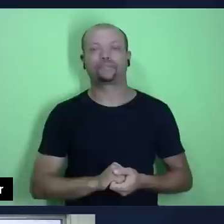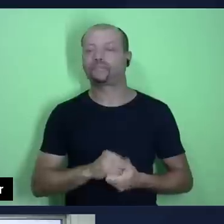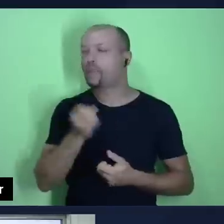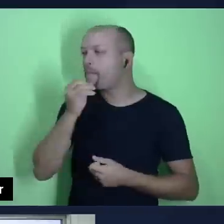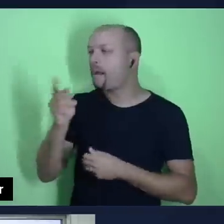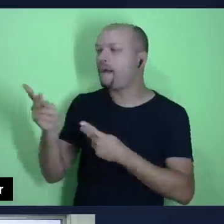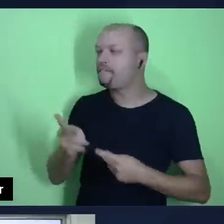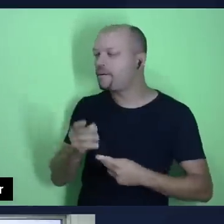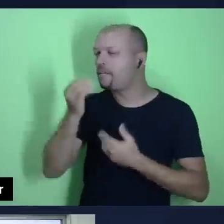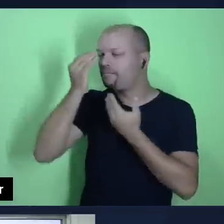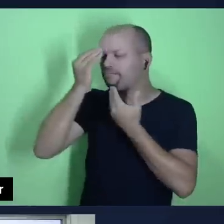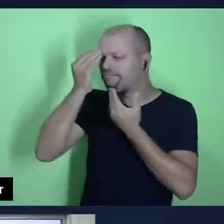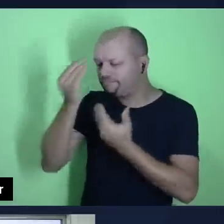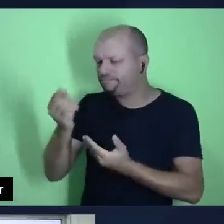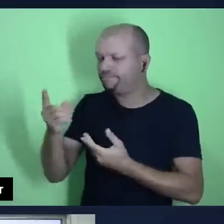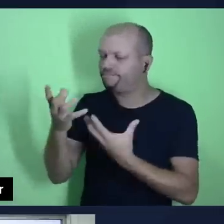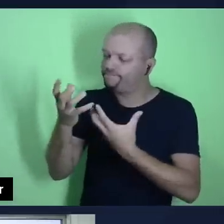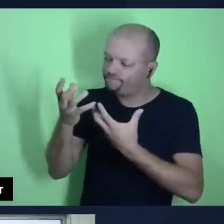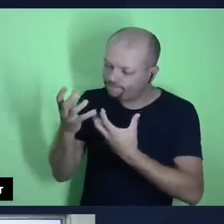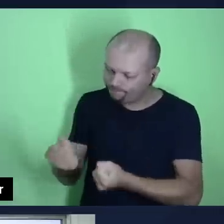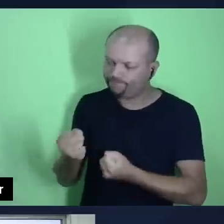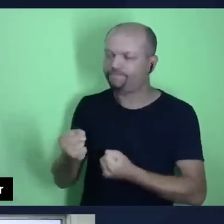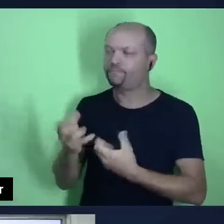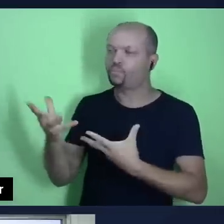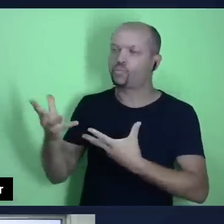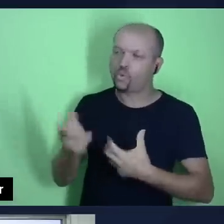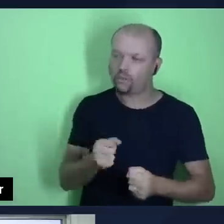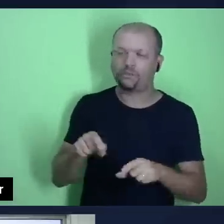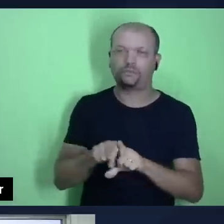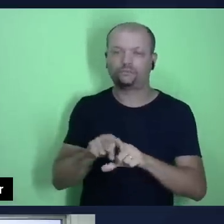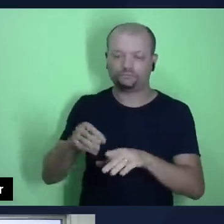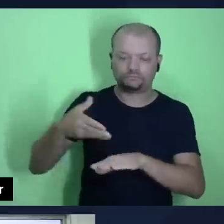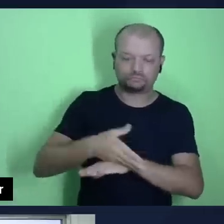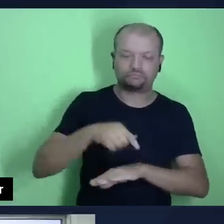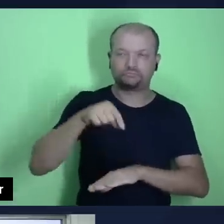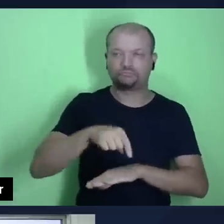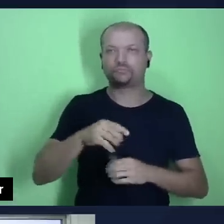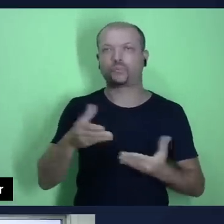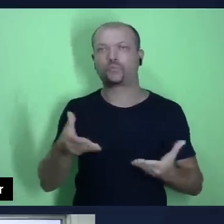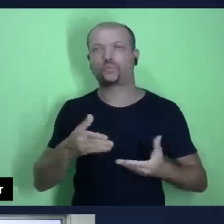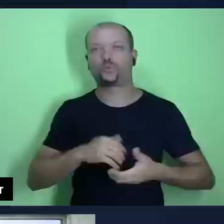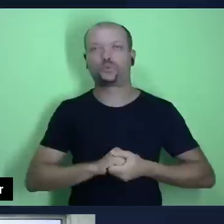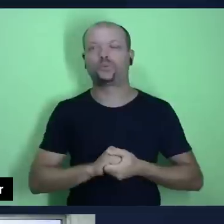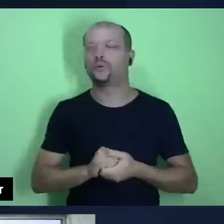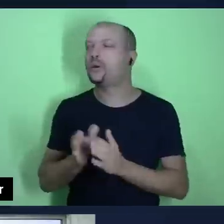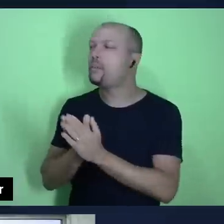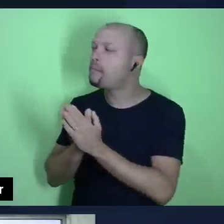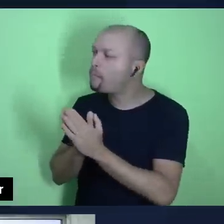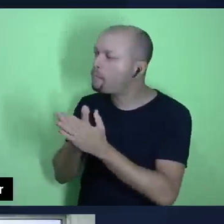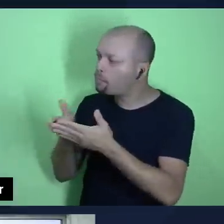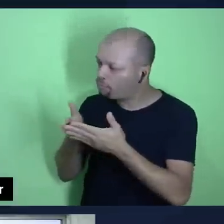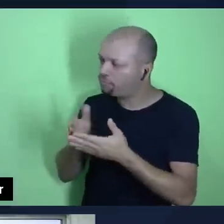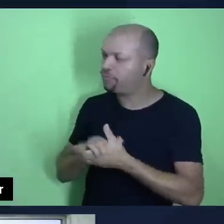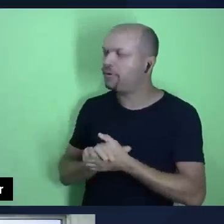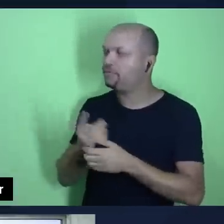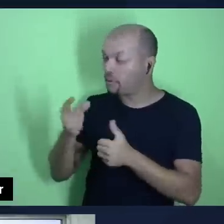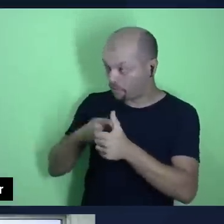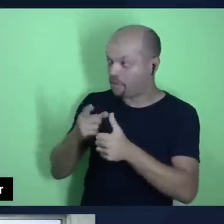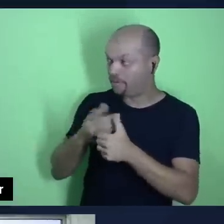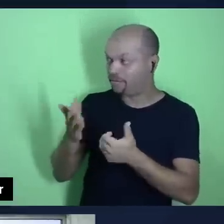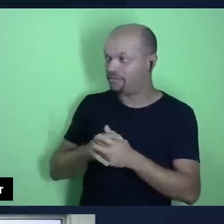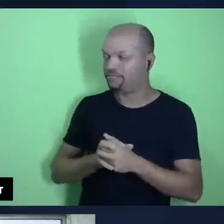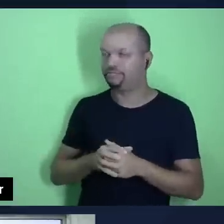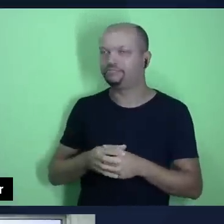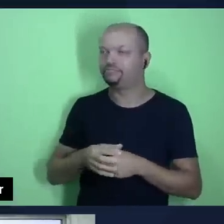obrigado por aceitar o nosso convite, por estar aqui. Por favor, como é a primeira vez que está conosco, nos